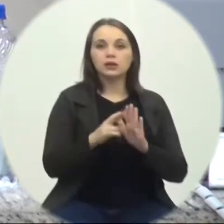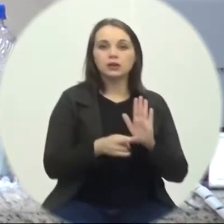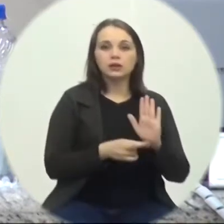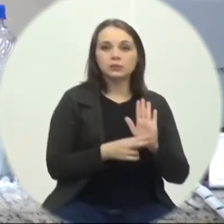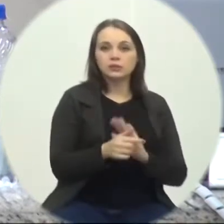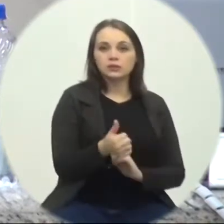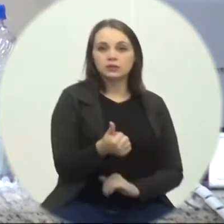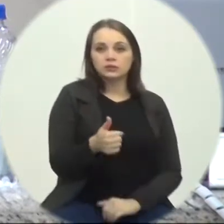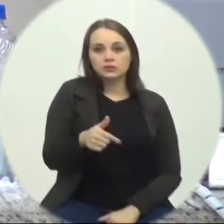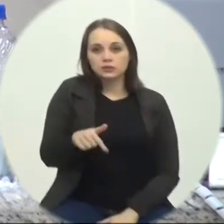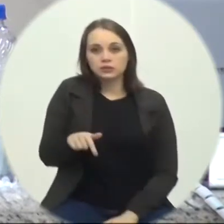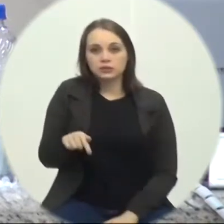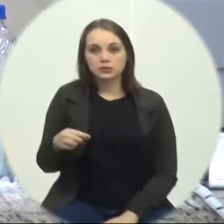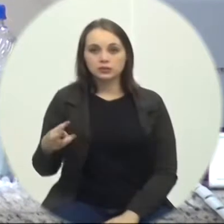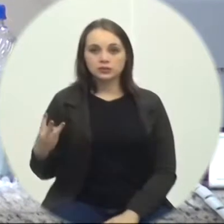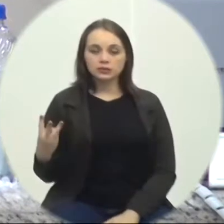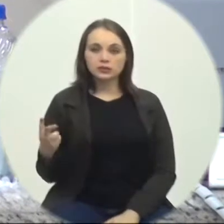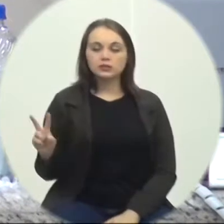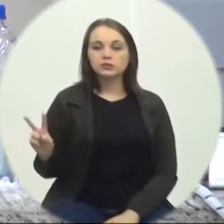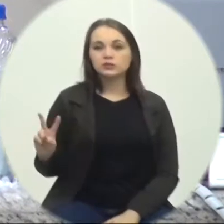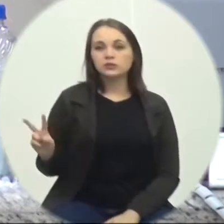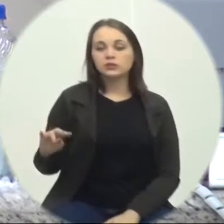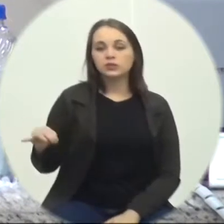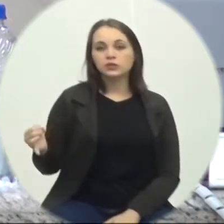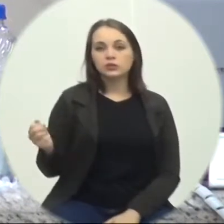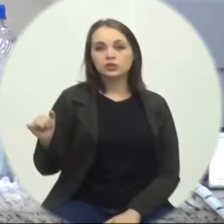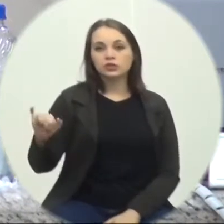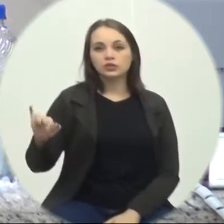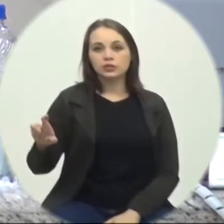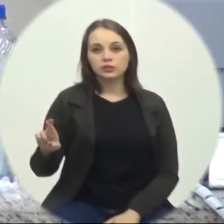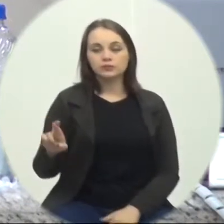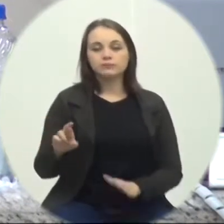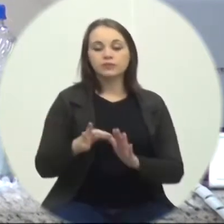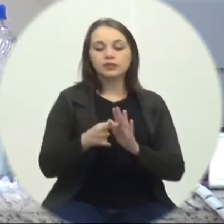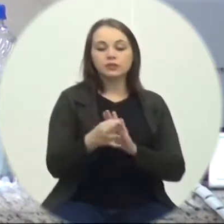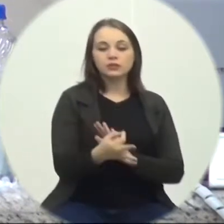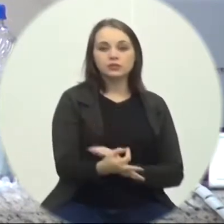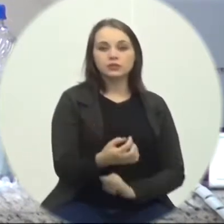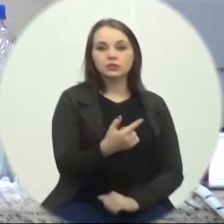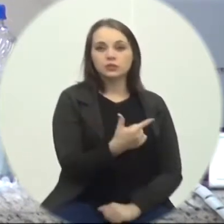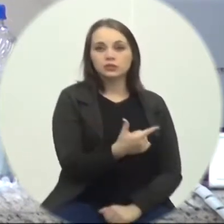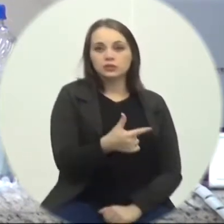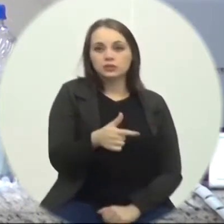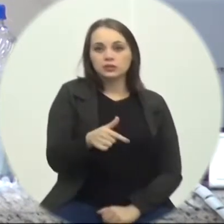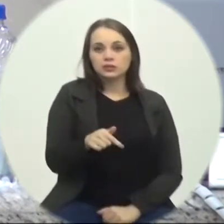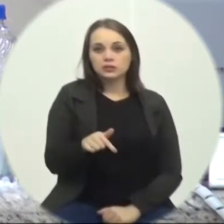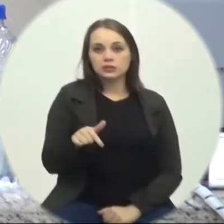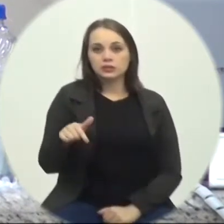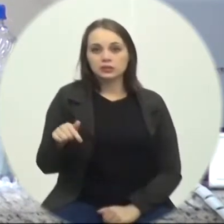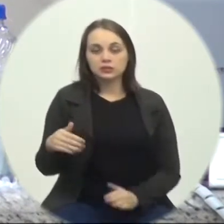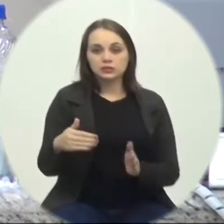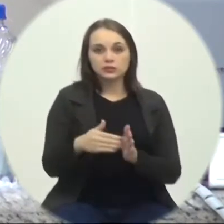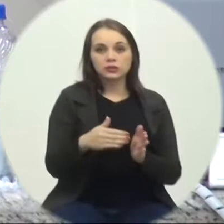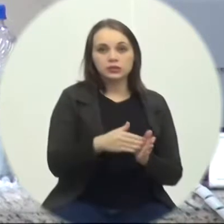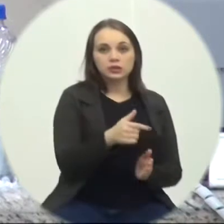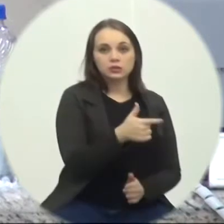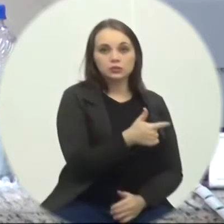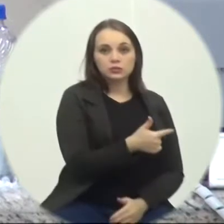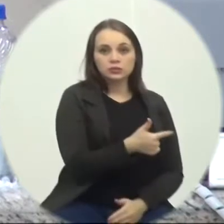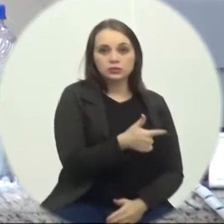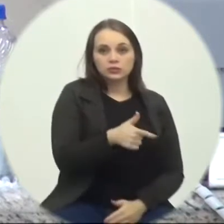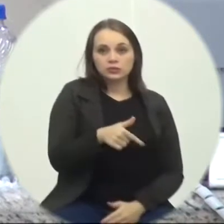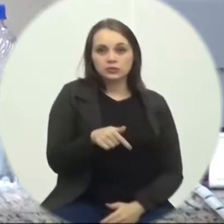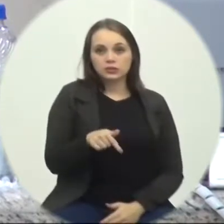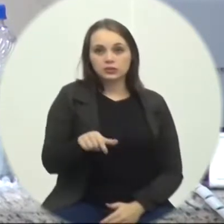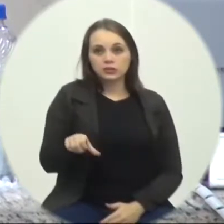17321 de autoria do pastor Jair Alexandre Indicações 277 a 279